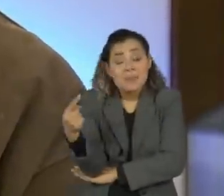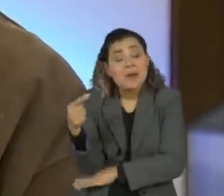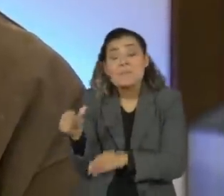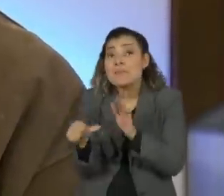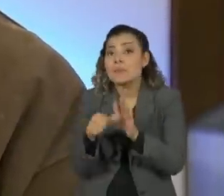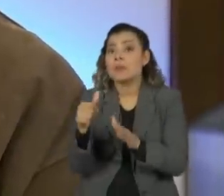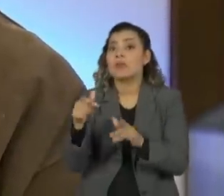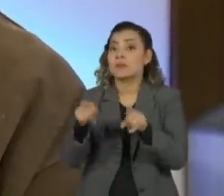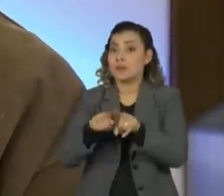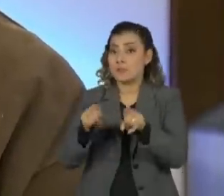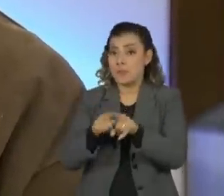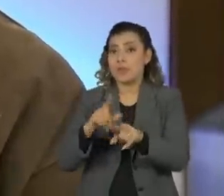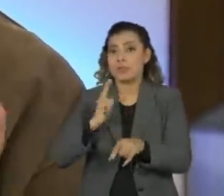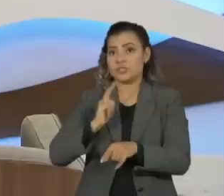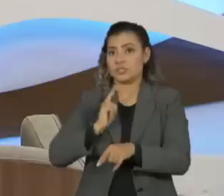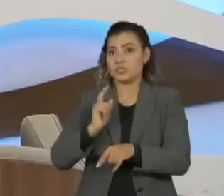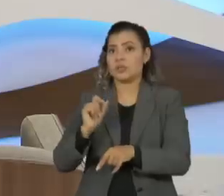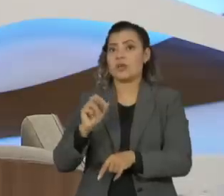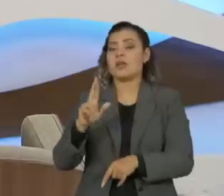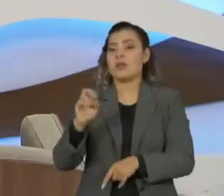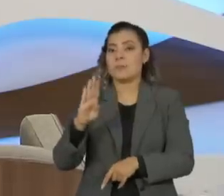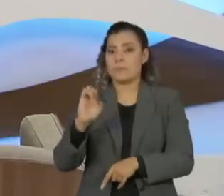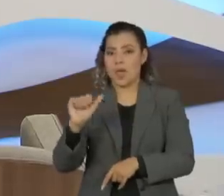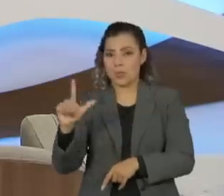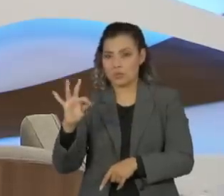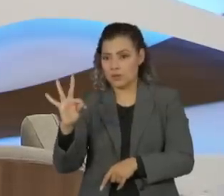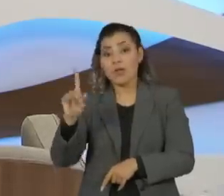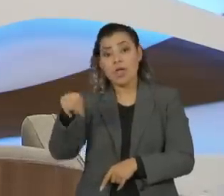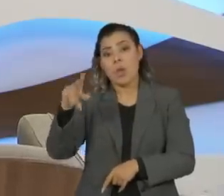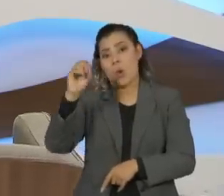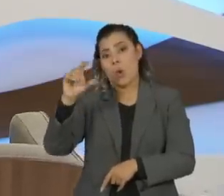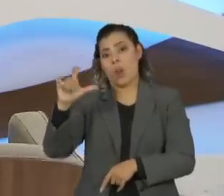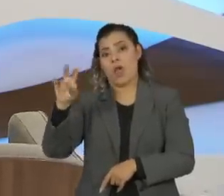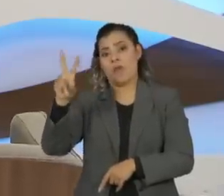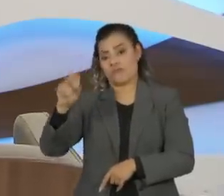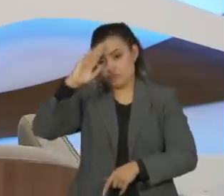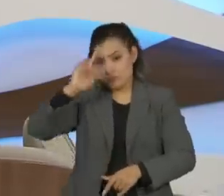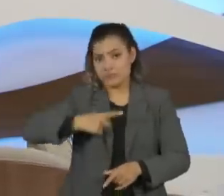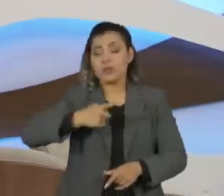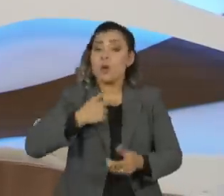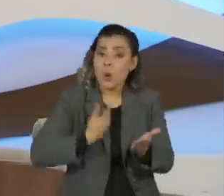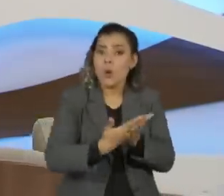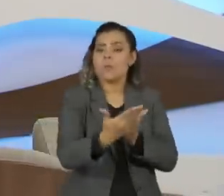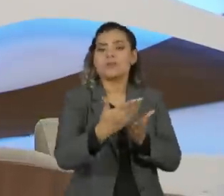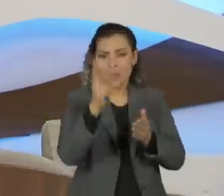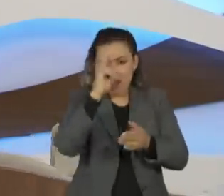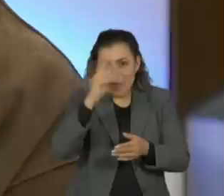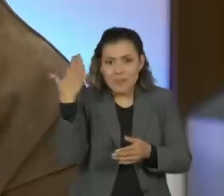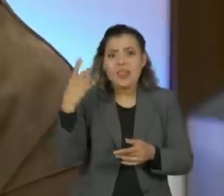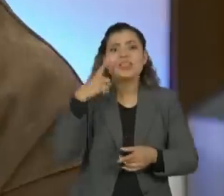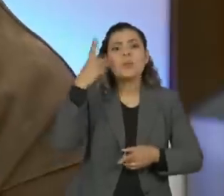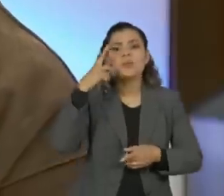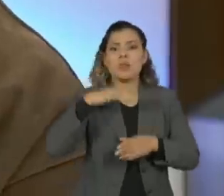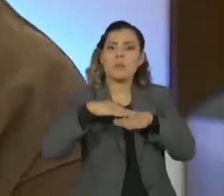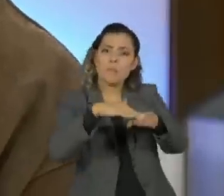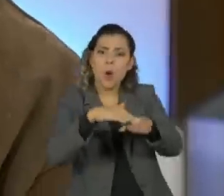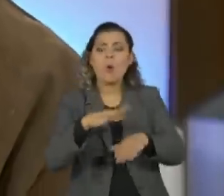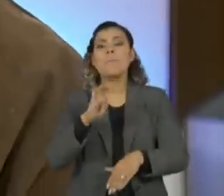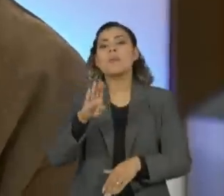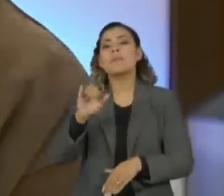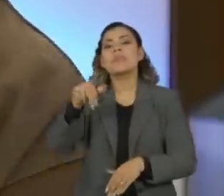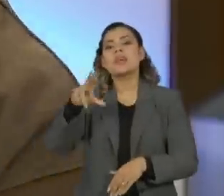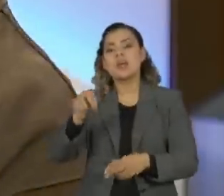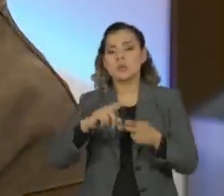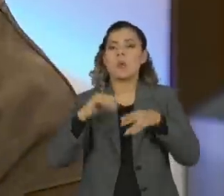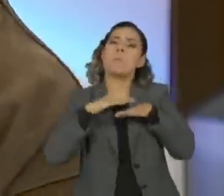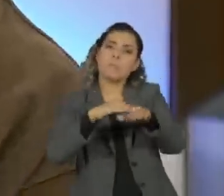tomou as rédeas da Ribalta foi o próprio Olavo, quando começou a defenestrar os deputados, depois o Bebian, depois